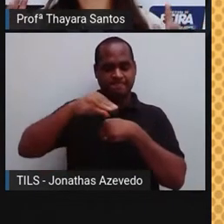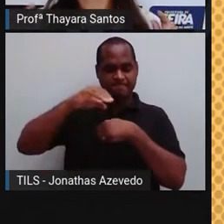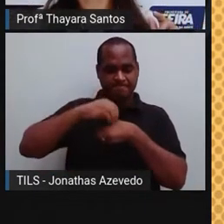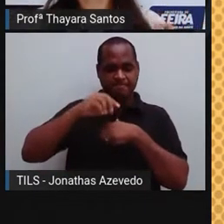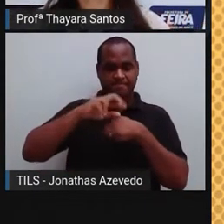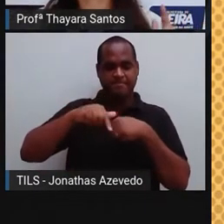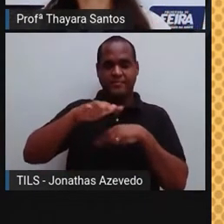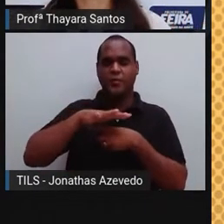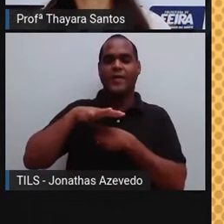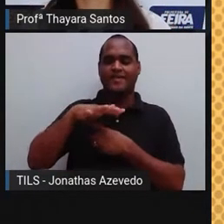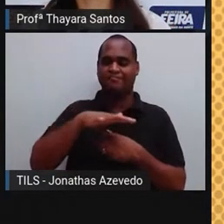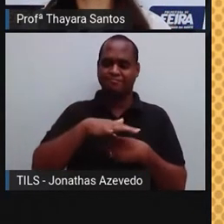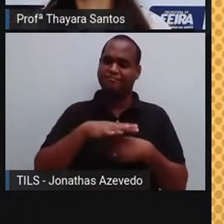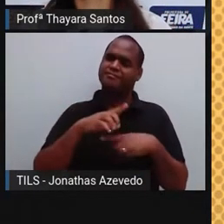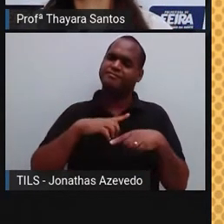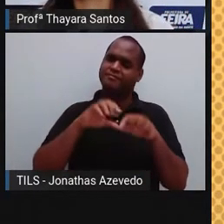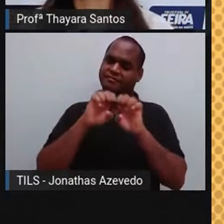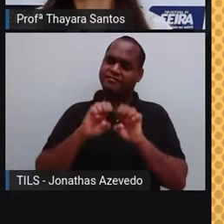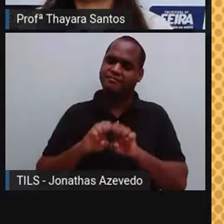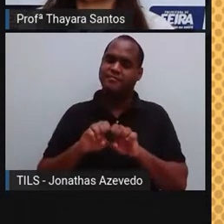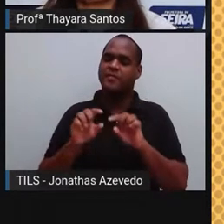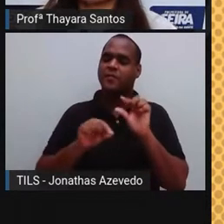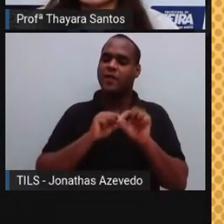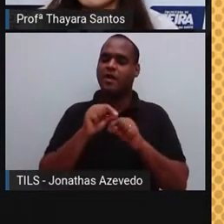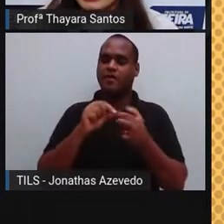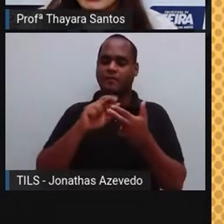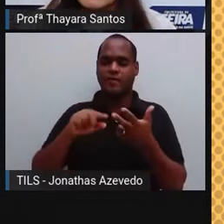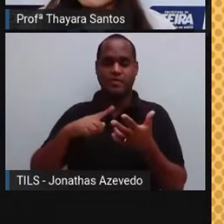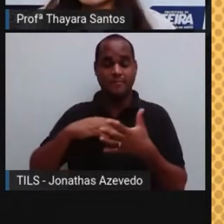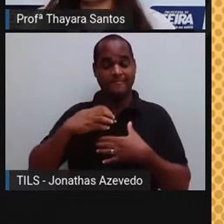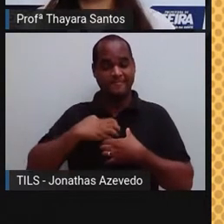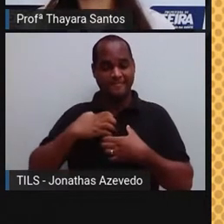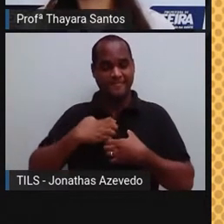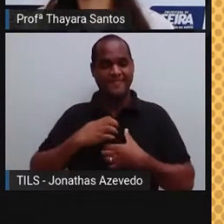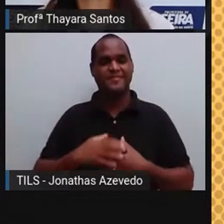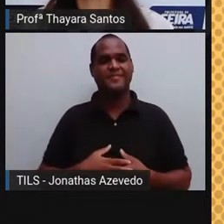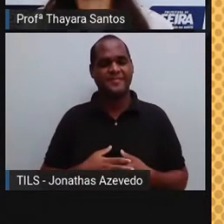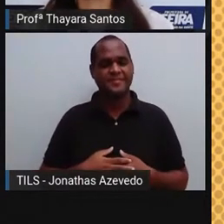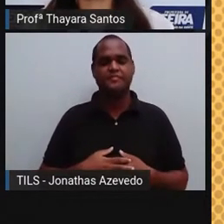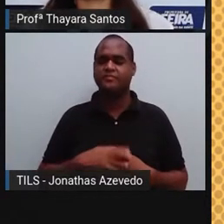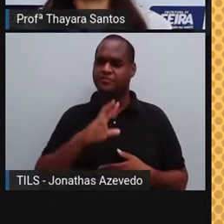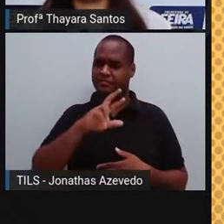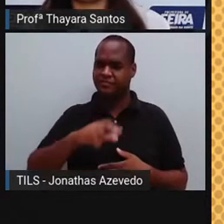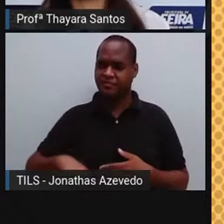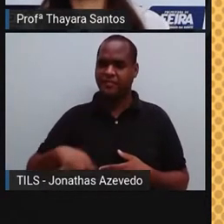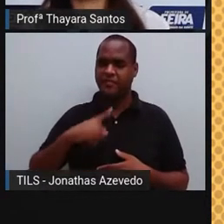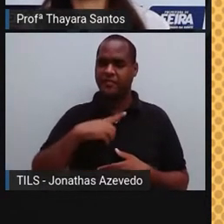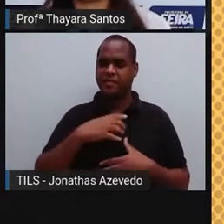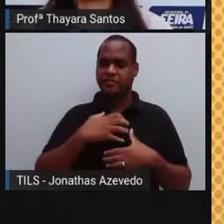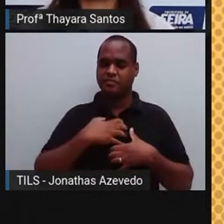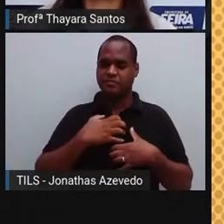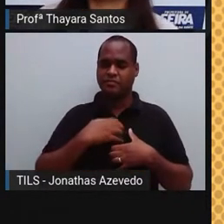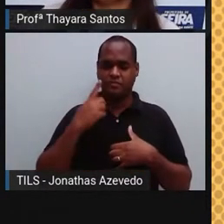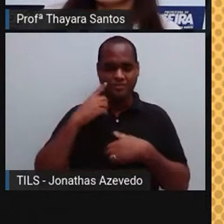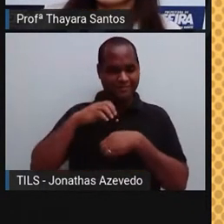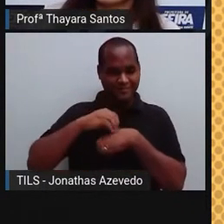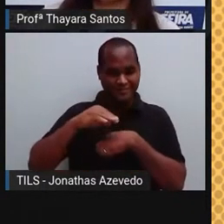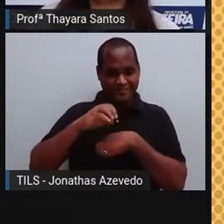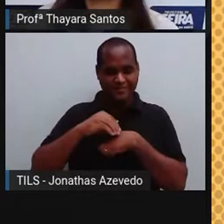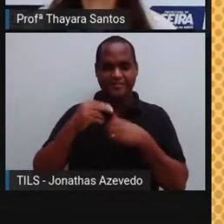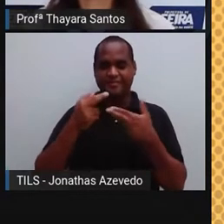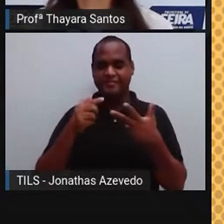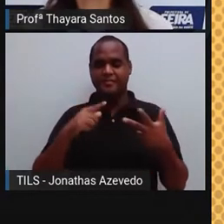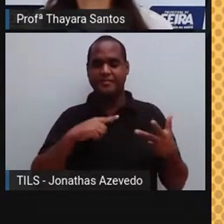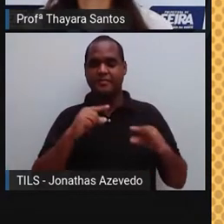do ambiente. E essas estruturas são chamadas de receptores sensoriais. Então, esses receptores sensoriais, eles recebem esse